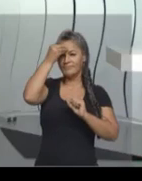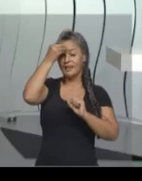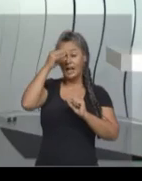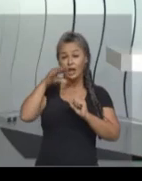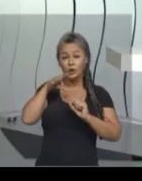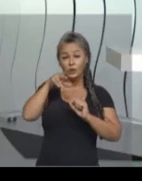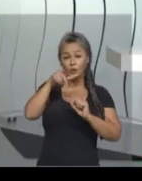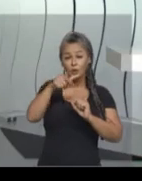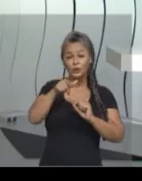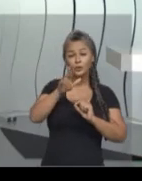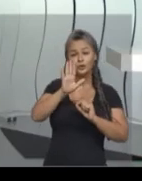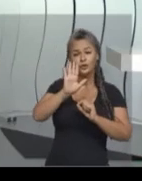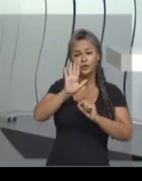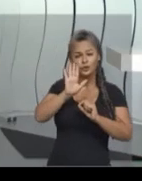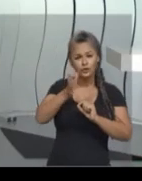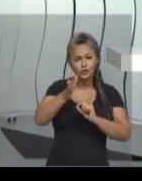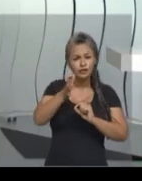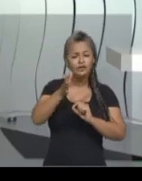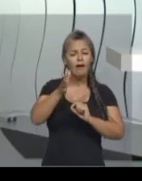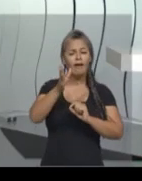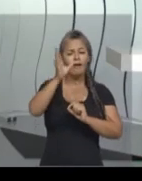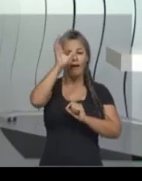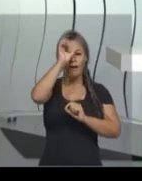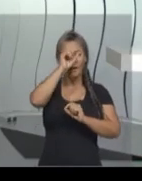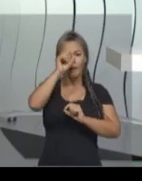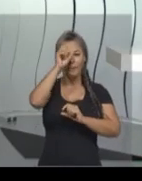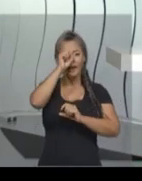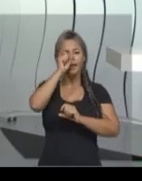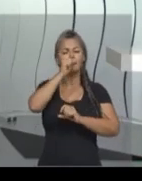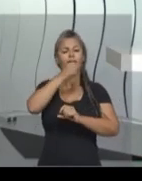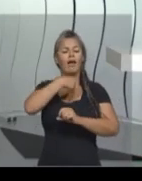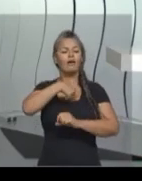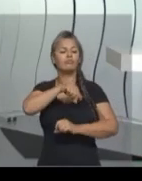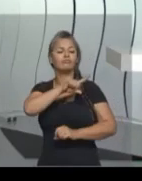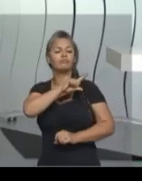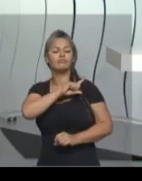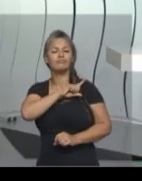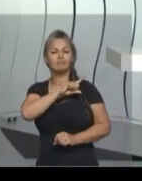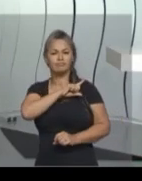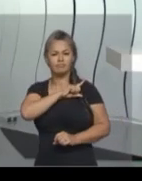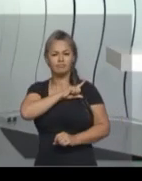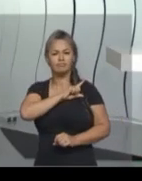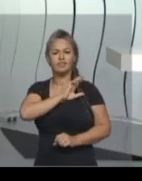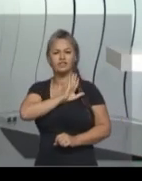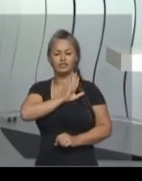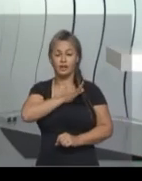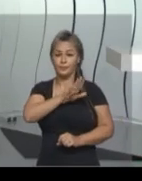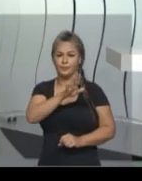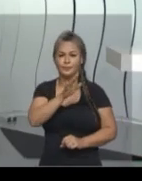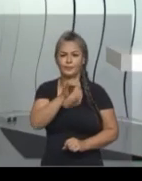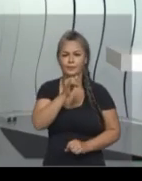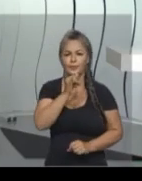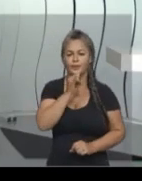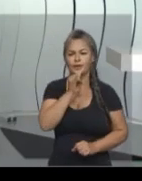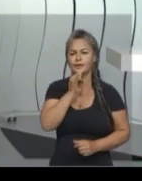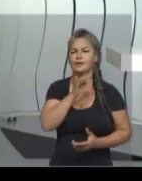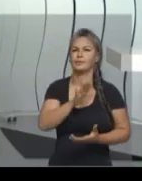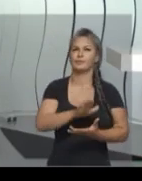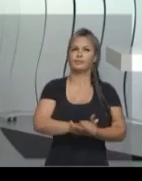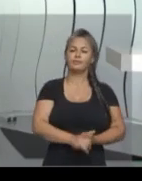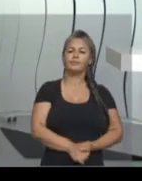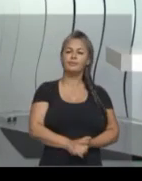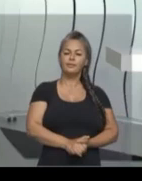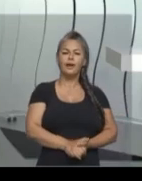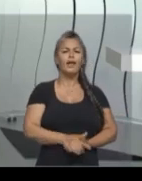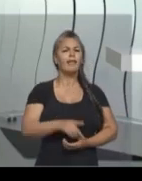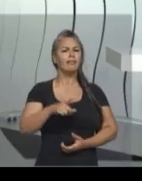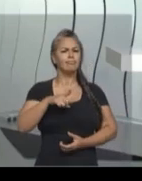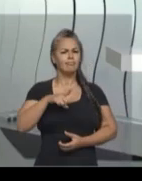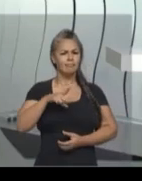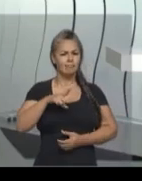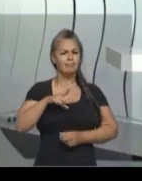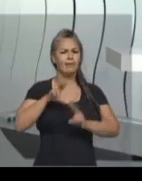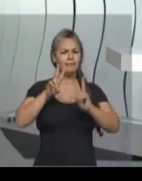Quais assuntos que você estudou ano passado que nós vamos destacar aqui agora?